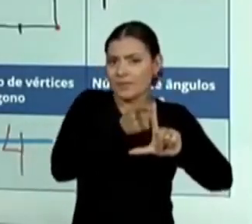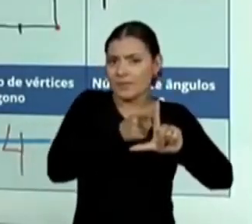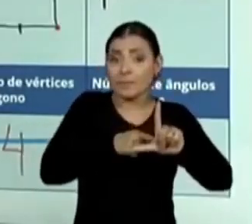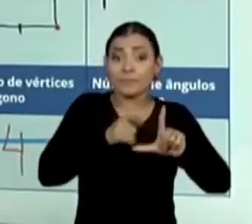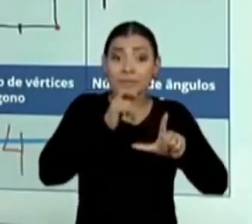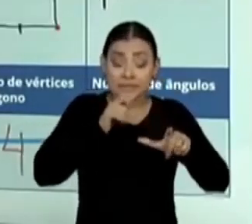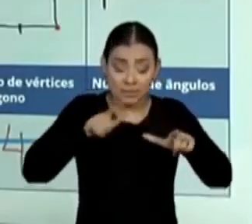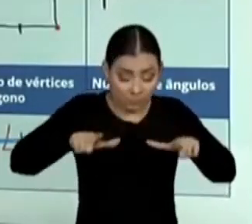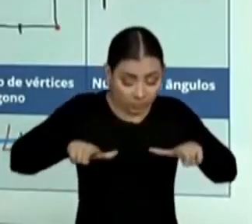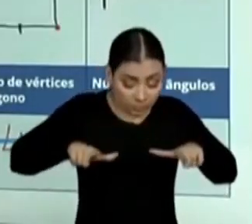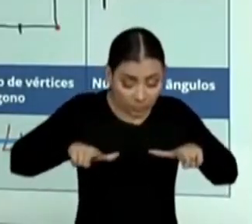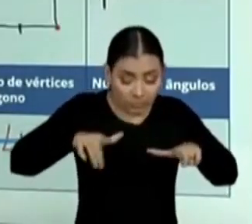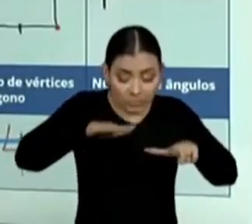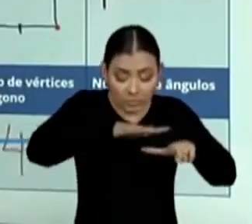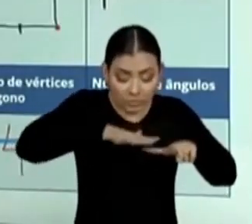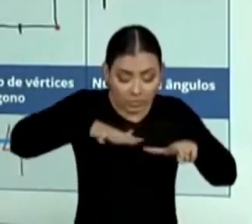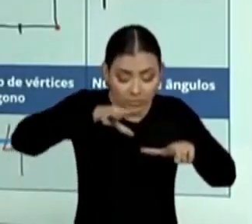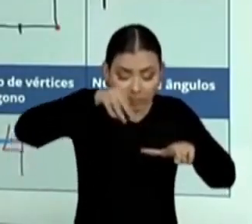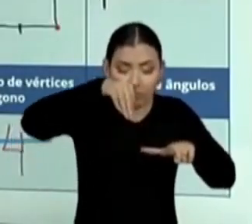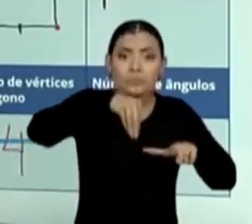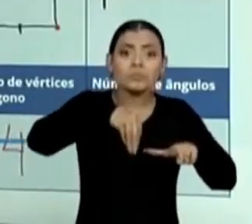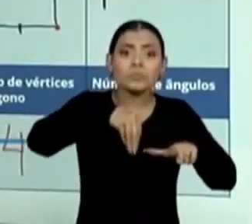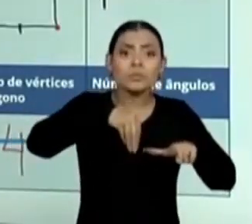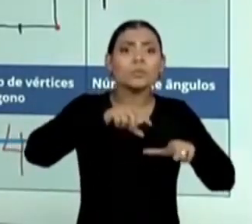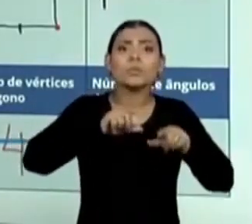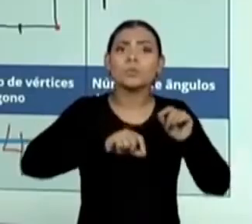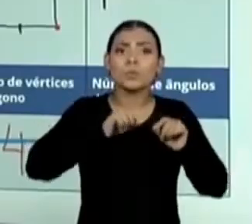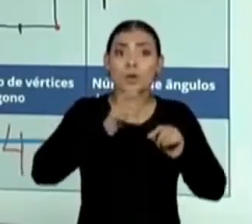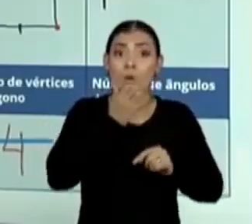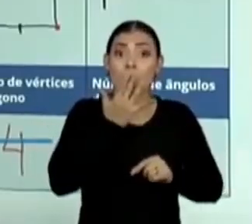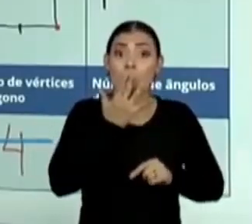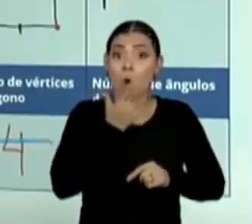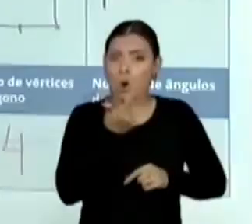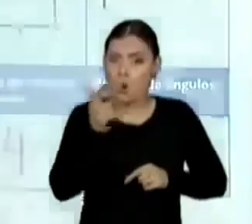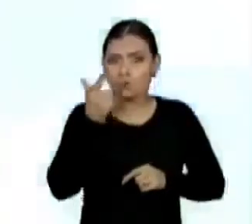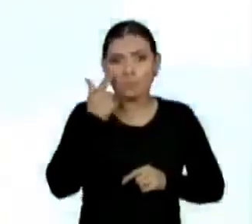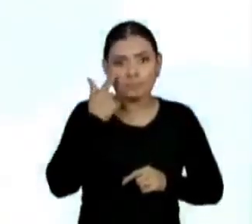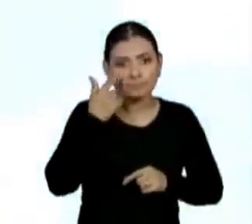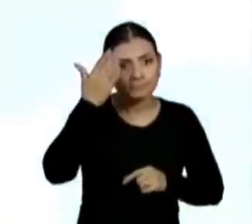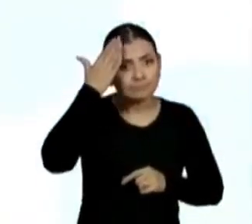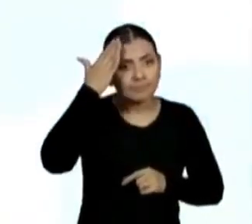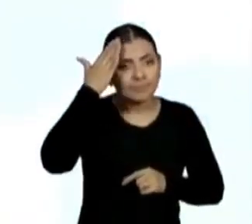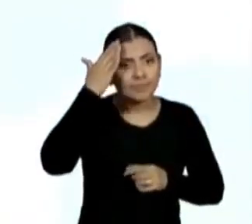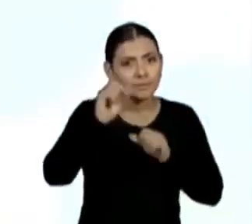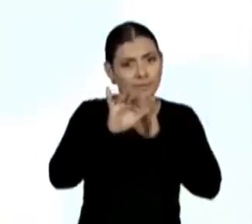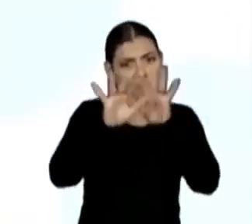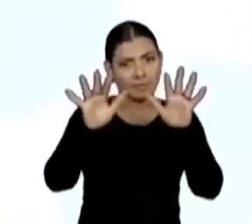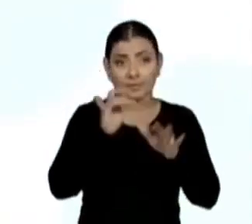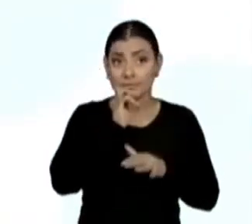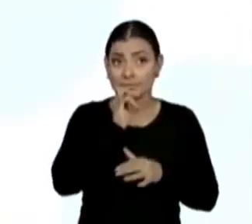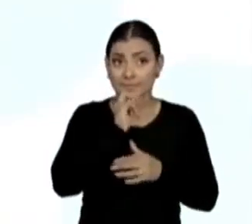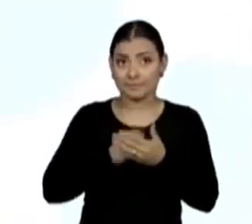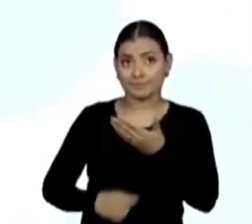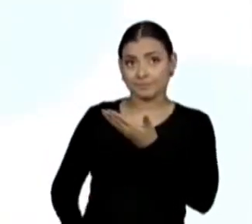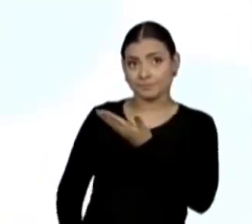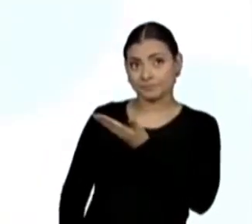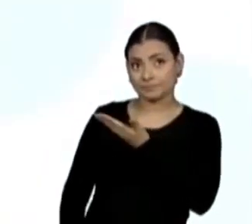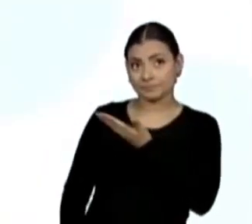interna ou externa, eu vou pegar uma outra cor, nós temos um ângulo, observem,